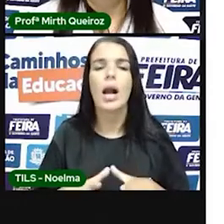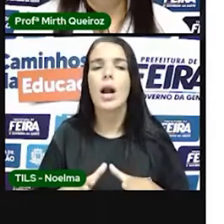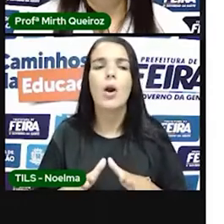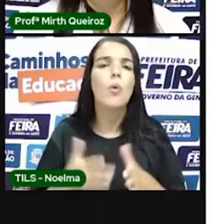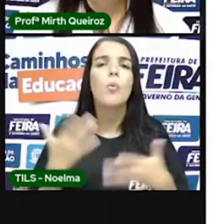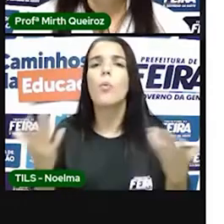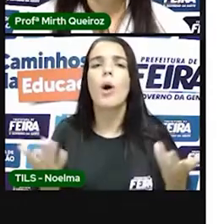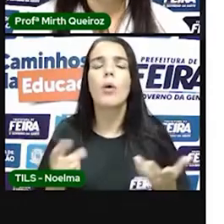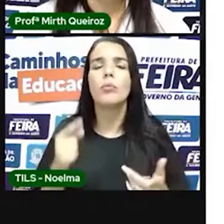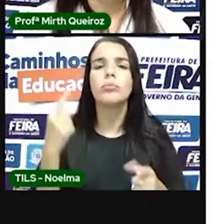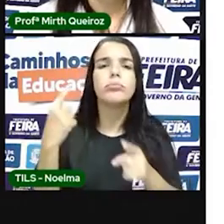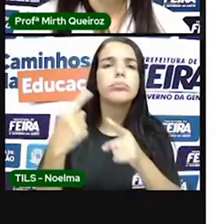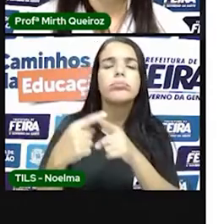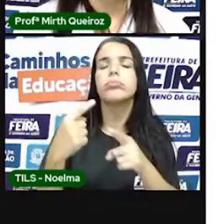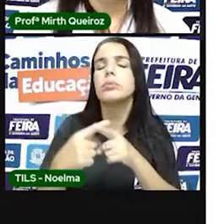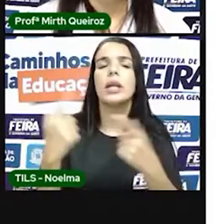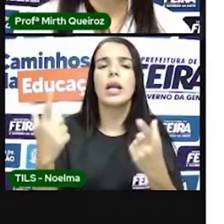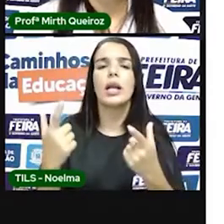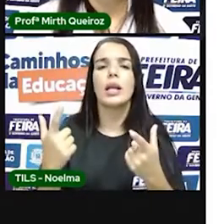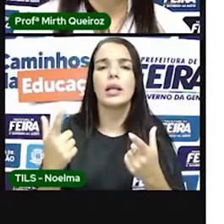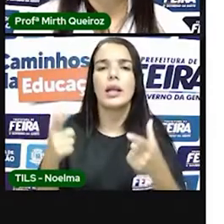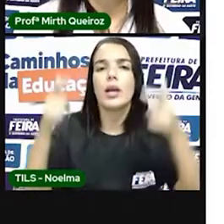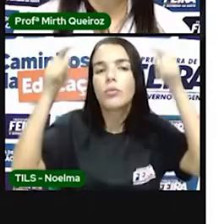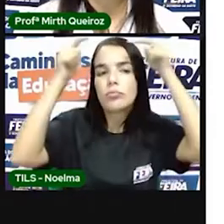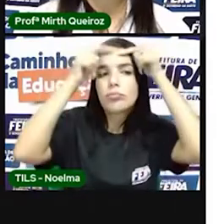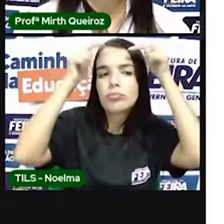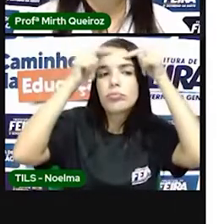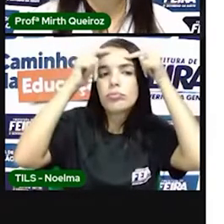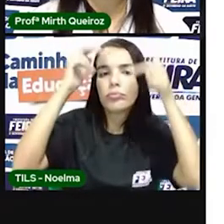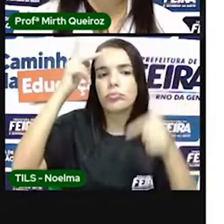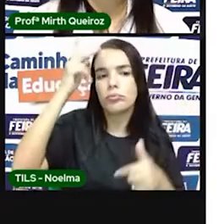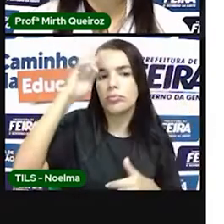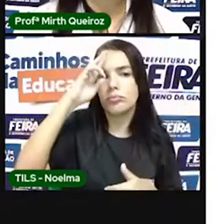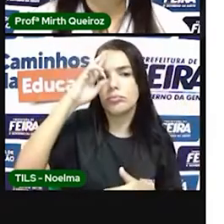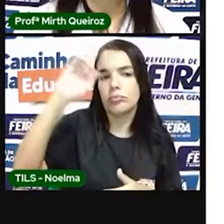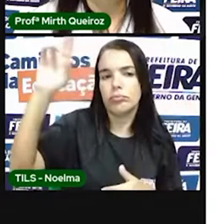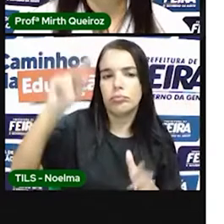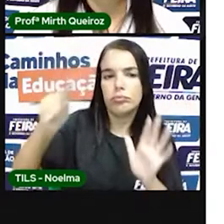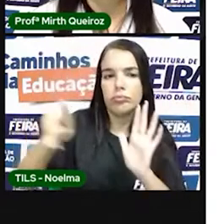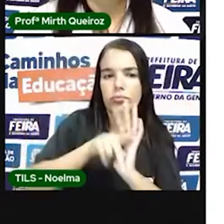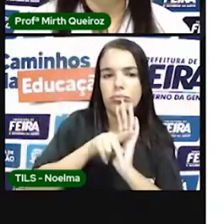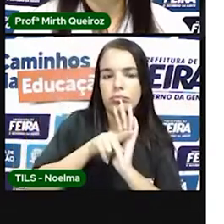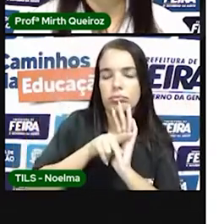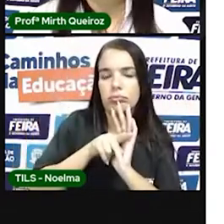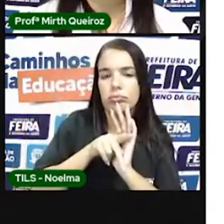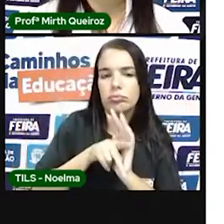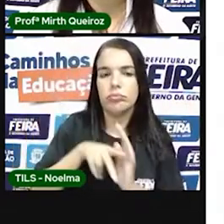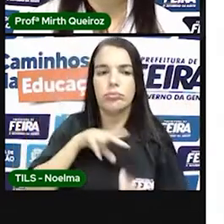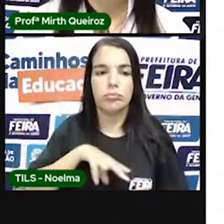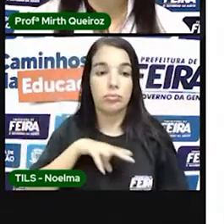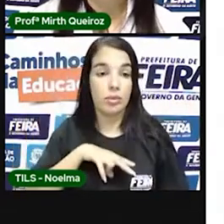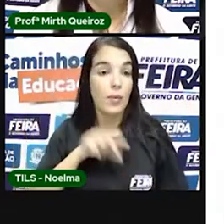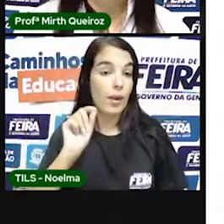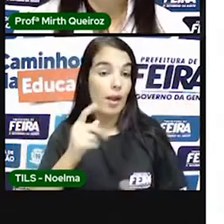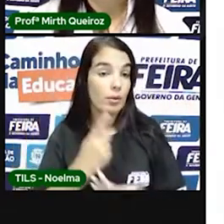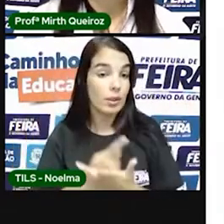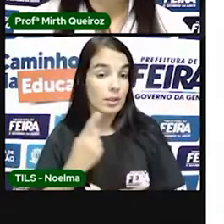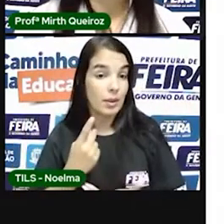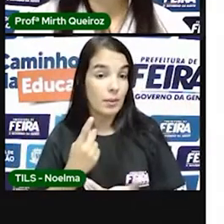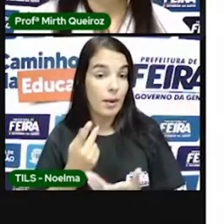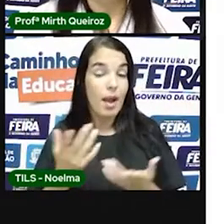Primeiro, diminuição do comércio português, com as Índias, diminuiu o comércio, já não estava tão interessante.